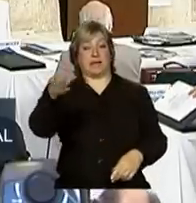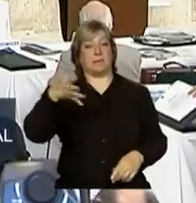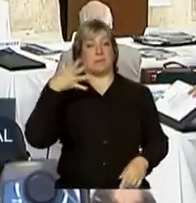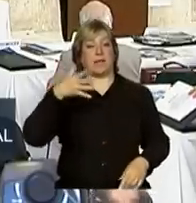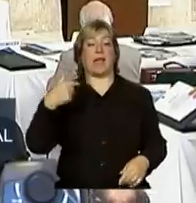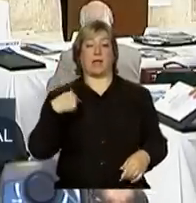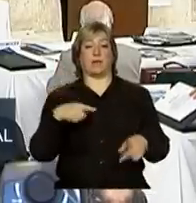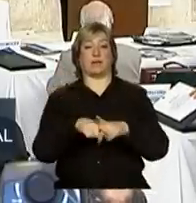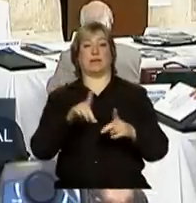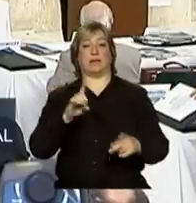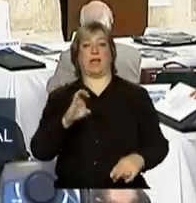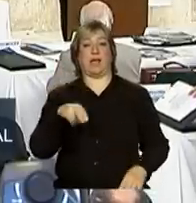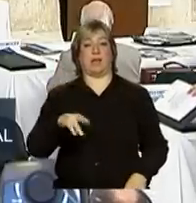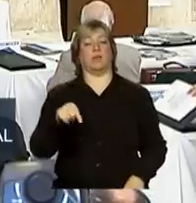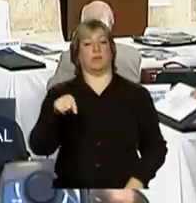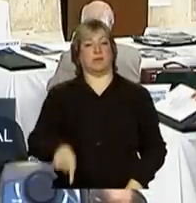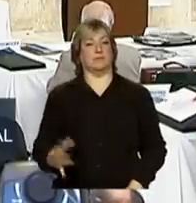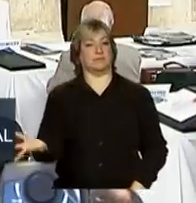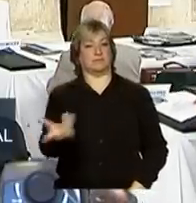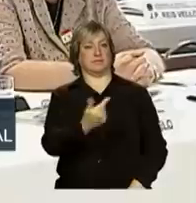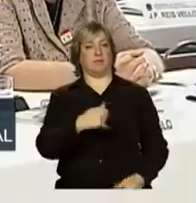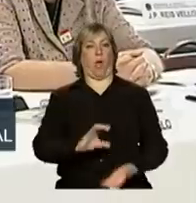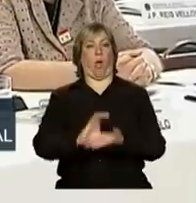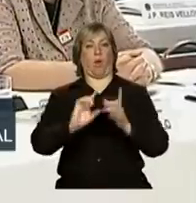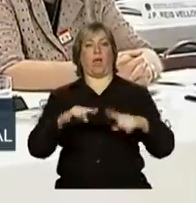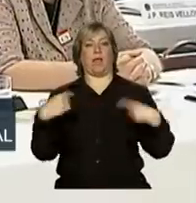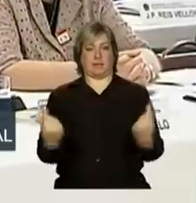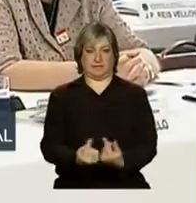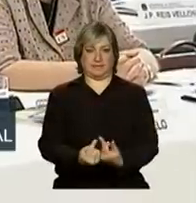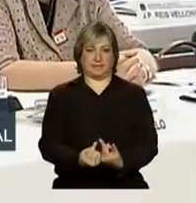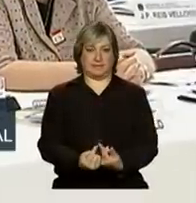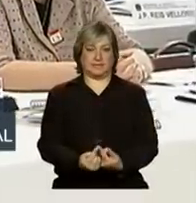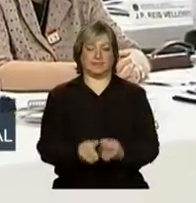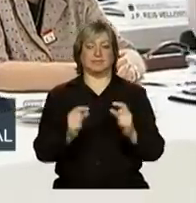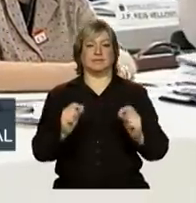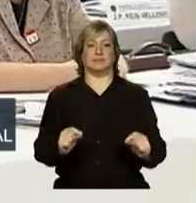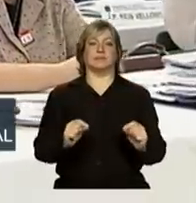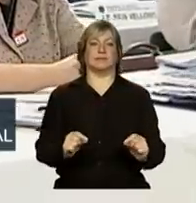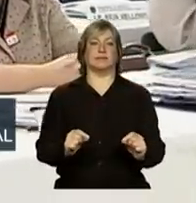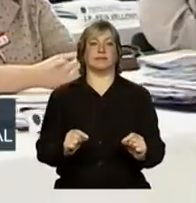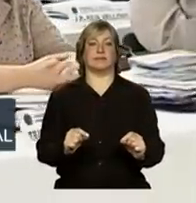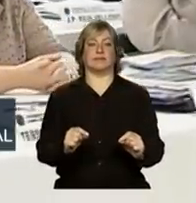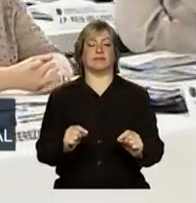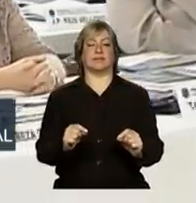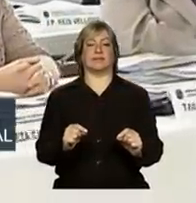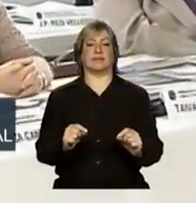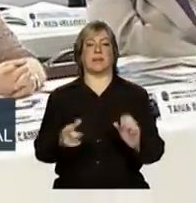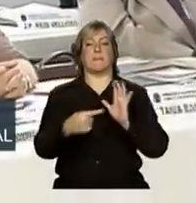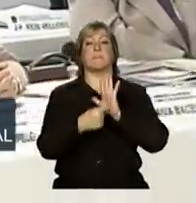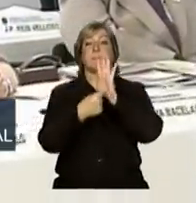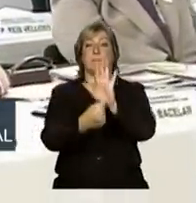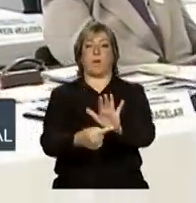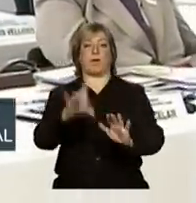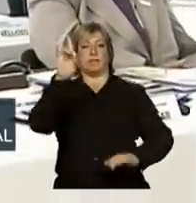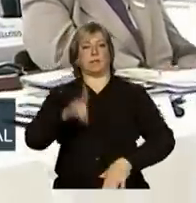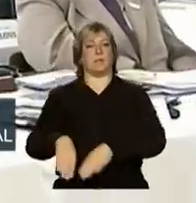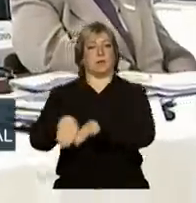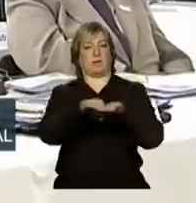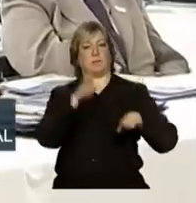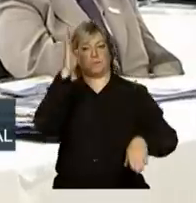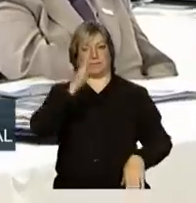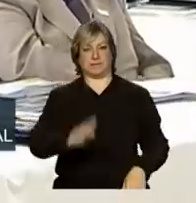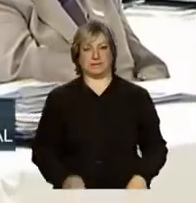um decano deste formidável conselho que é um espelho da democracia brasileira